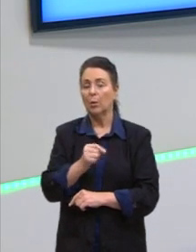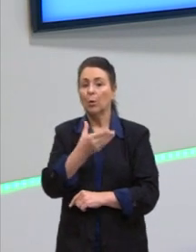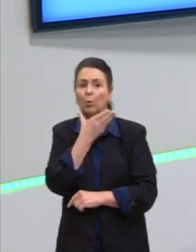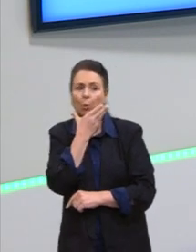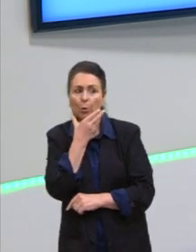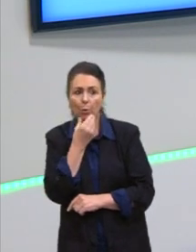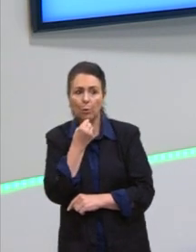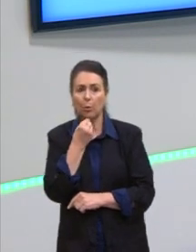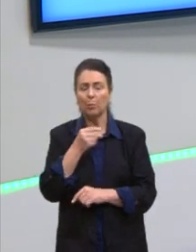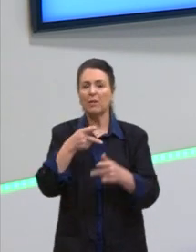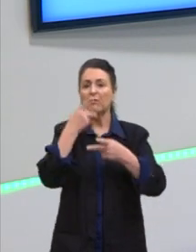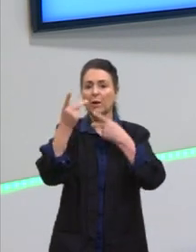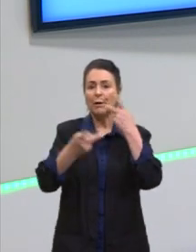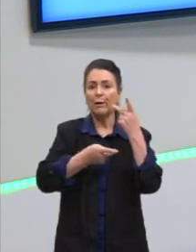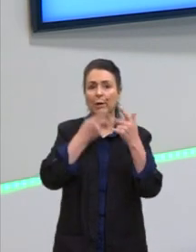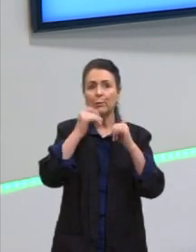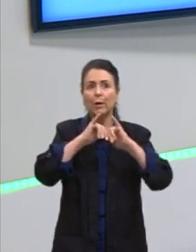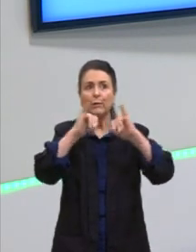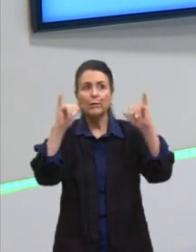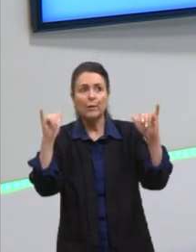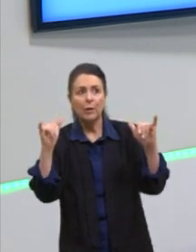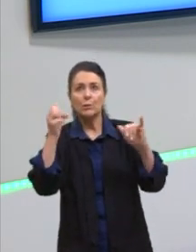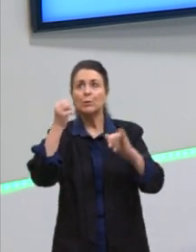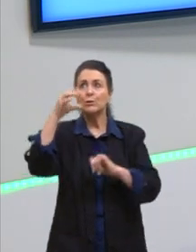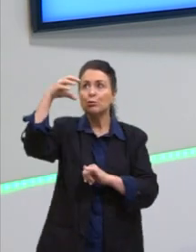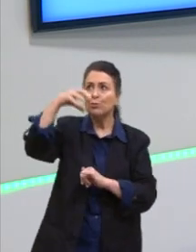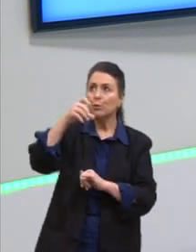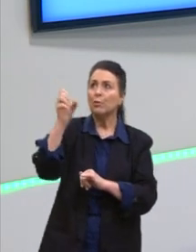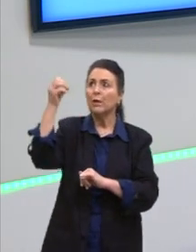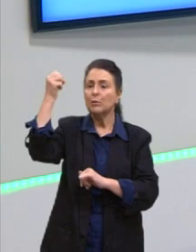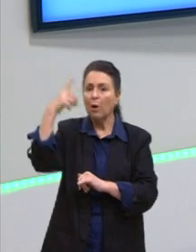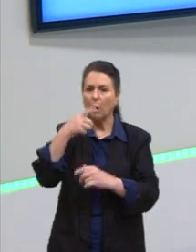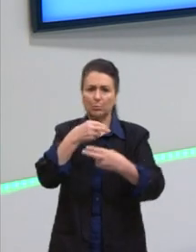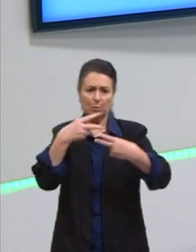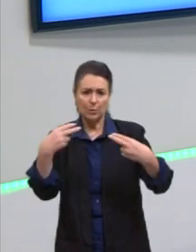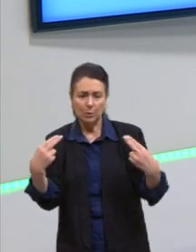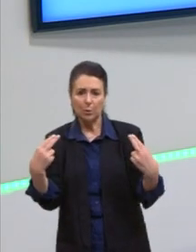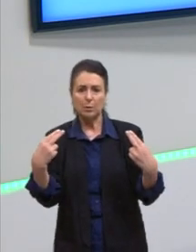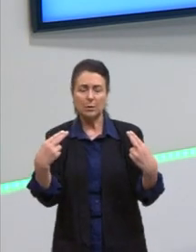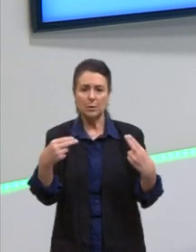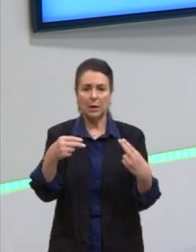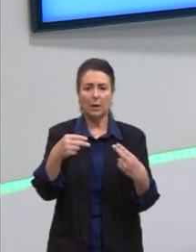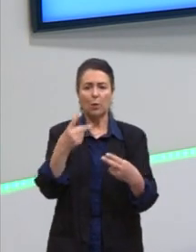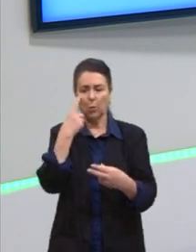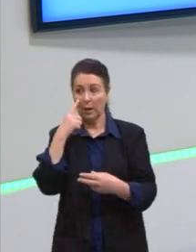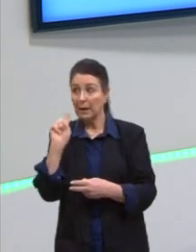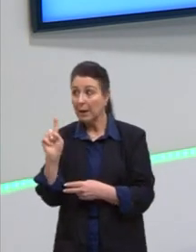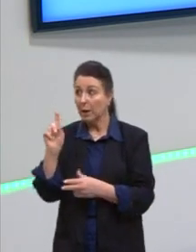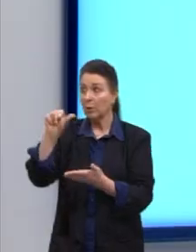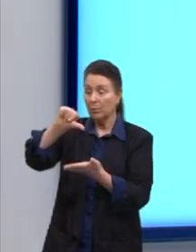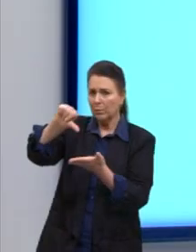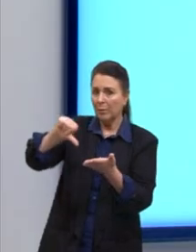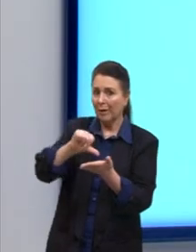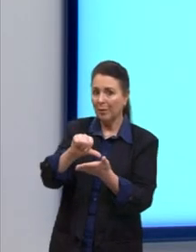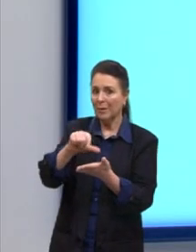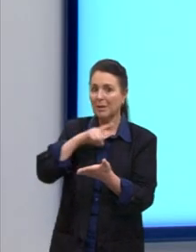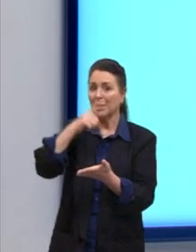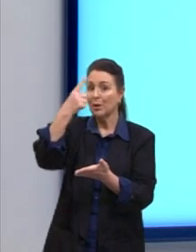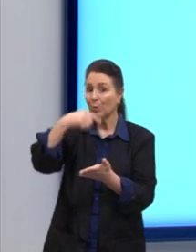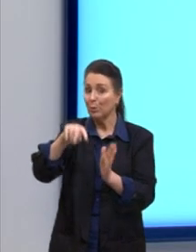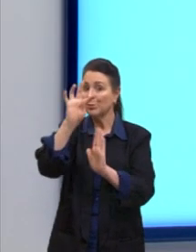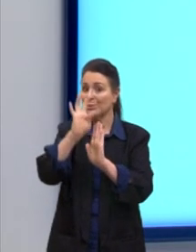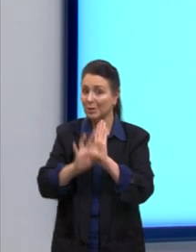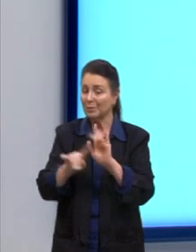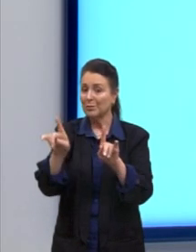falando ali em previsão do tempo, o uso ali do mapa, ele remete a outros textos. O emprego desses recursos